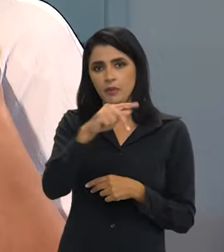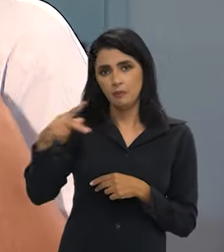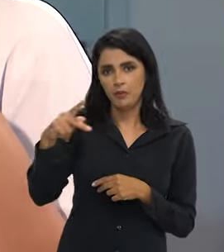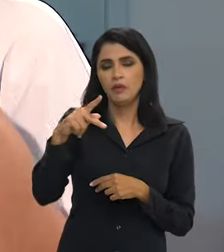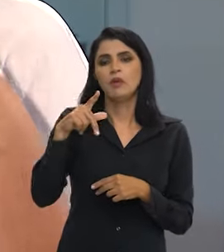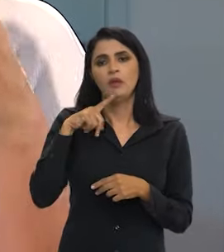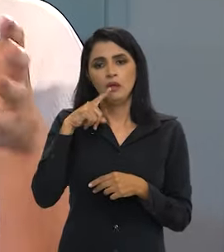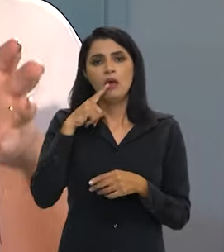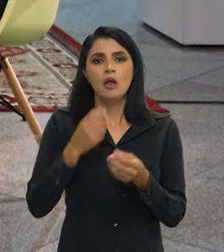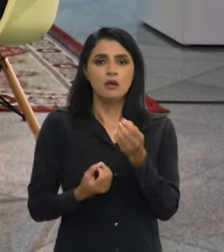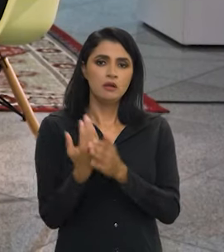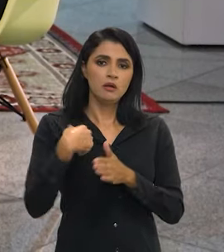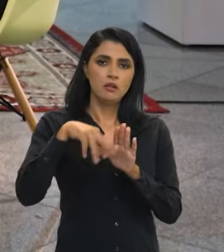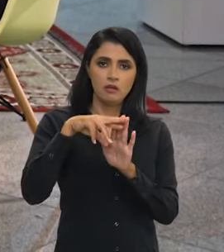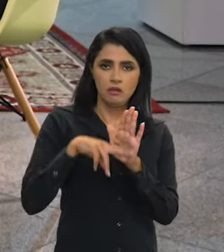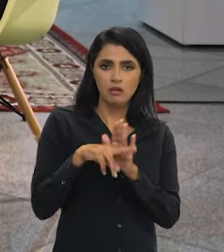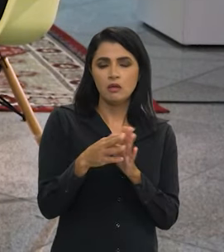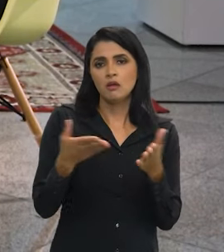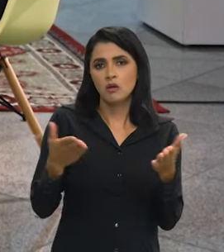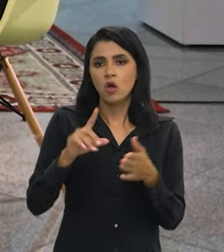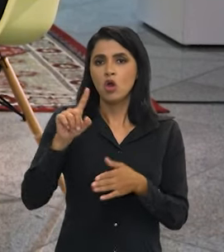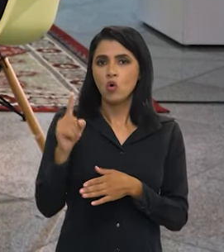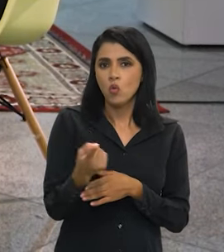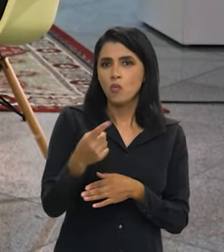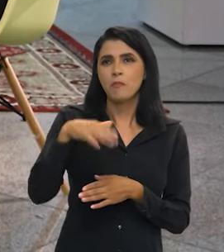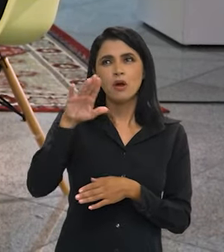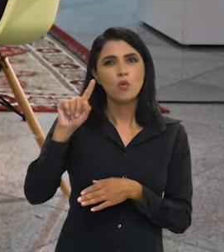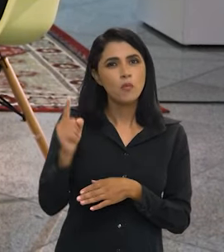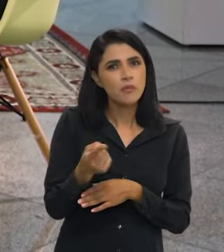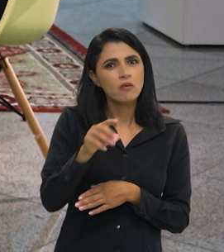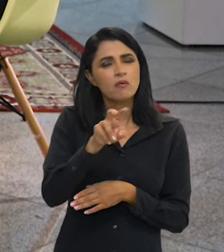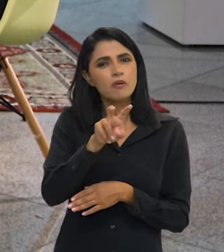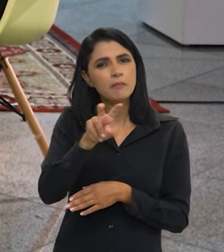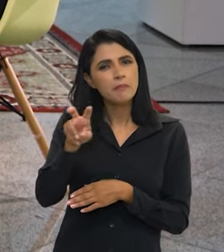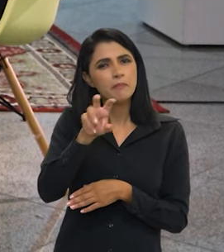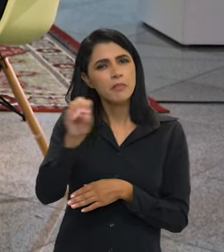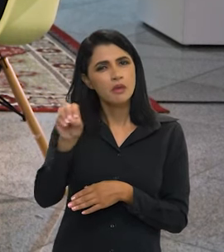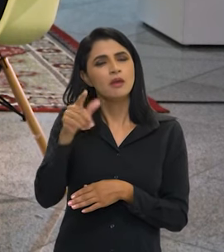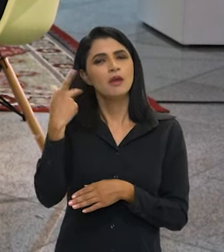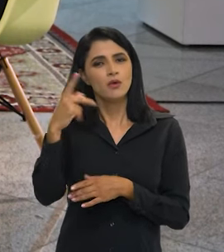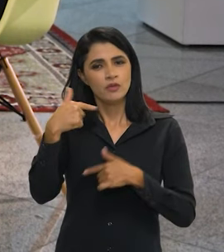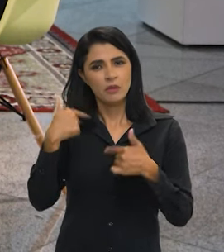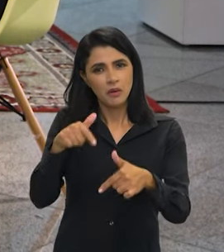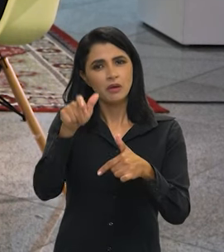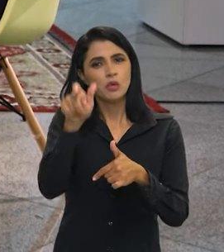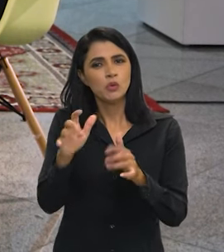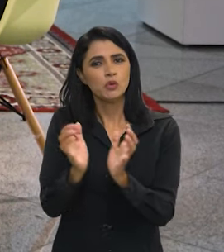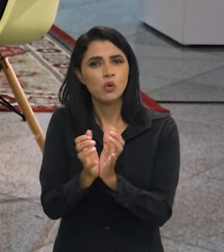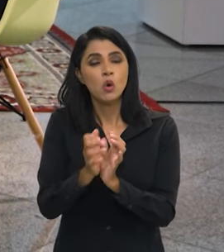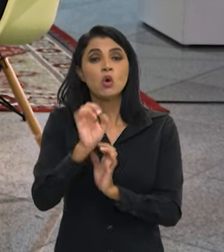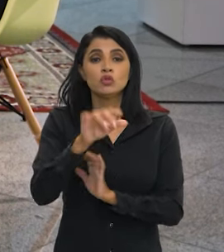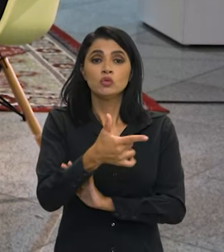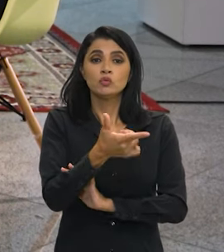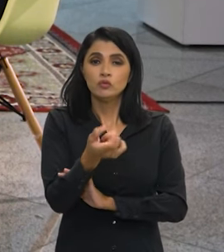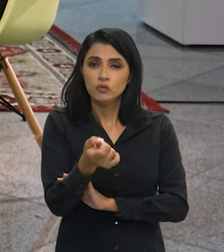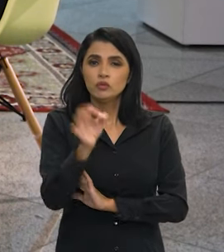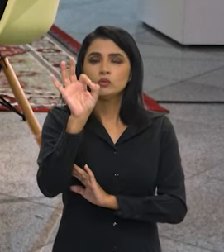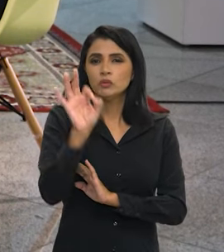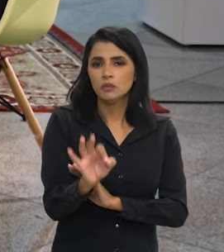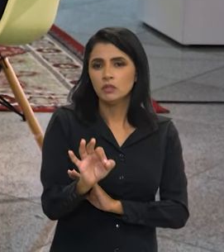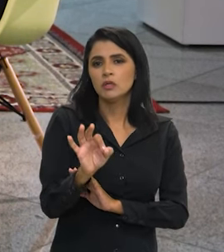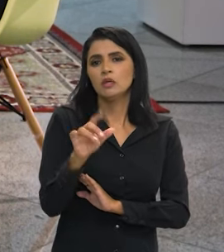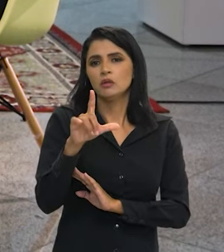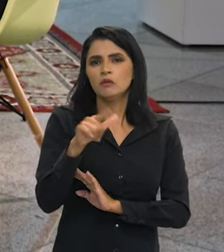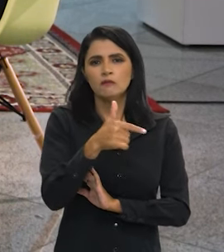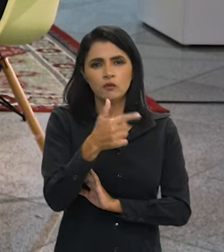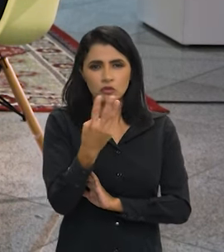aplicativo. Com a regulamentação, agora são mais de um milhão e meio de trabalhadores nessa categoria, sendo que só 20%,